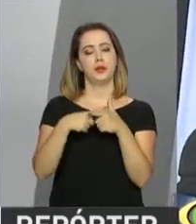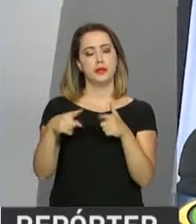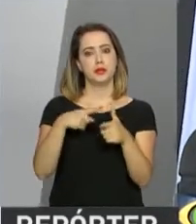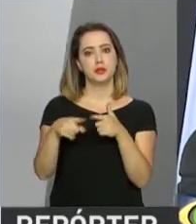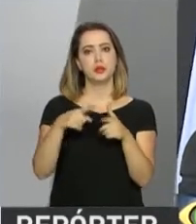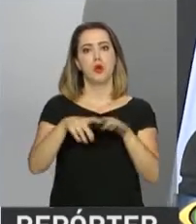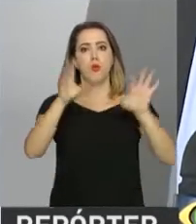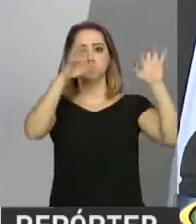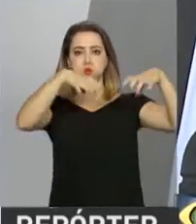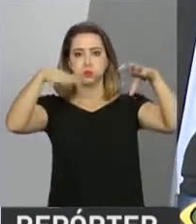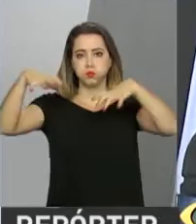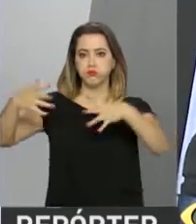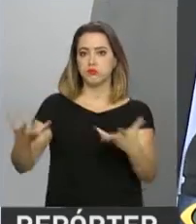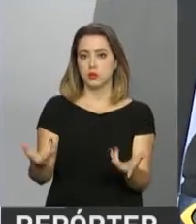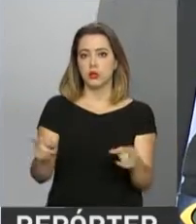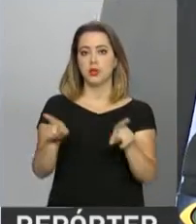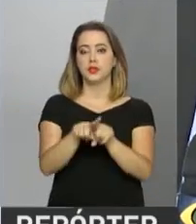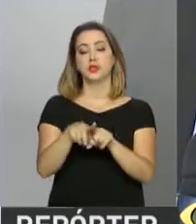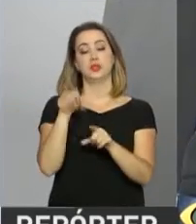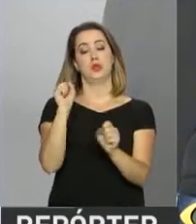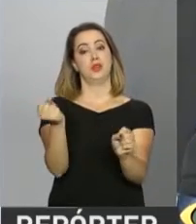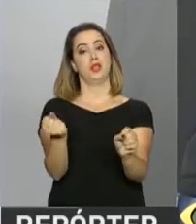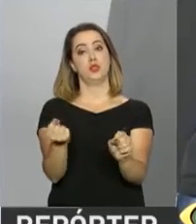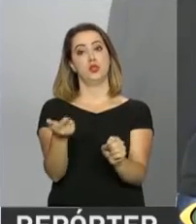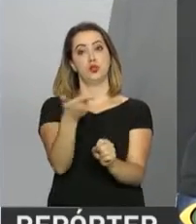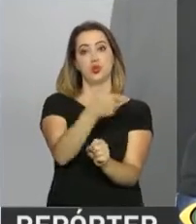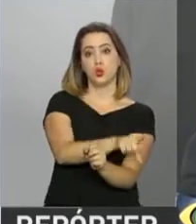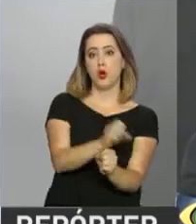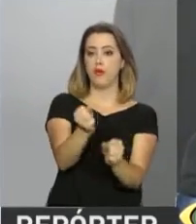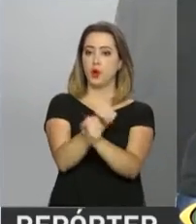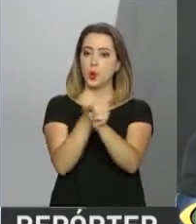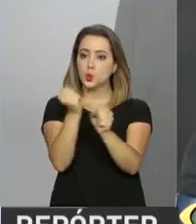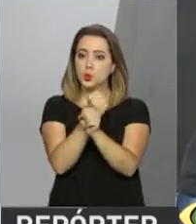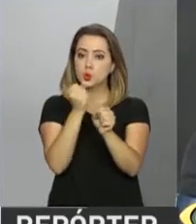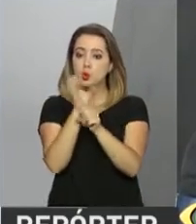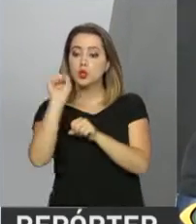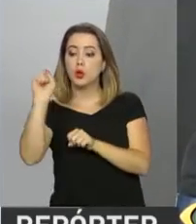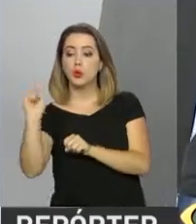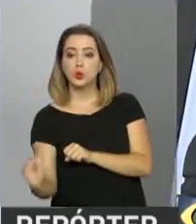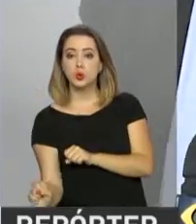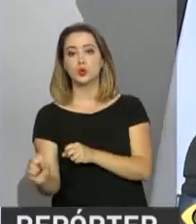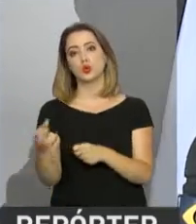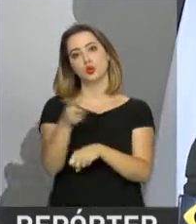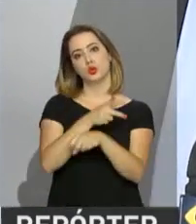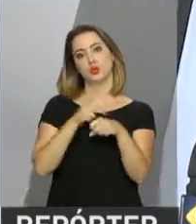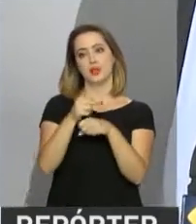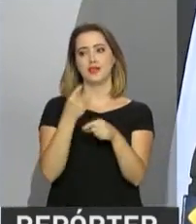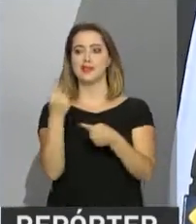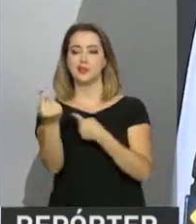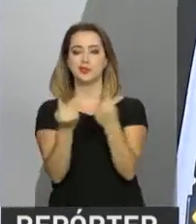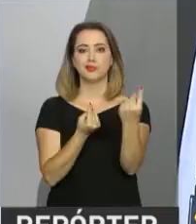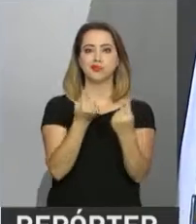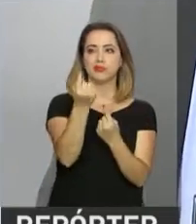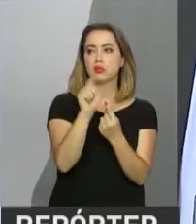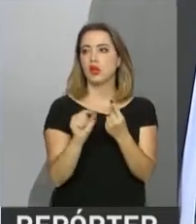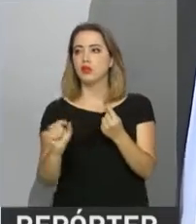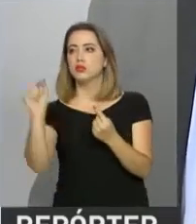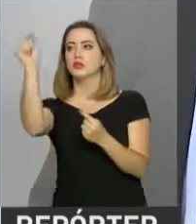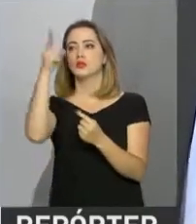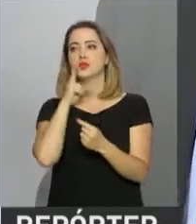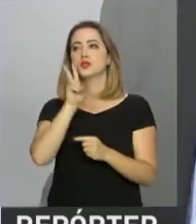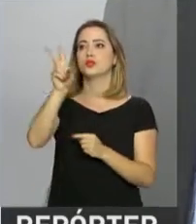em estados do sul do país. E com a peculiaridade de cada região e de acordo com a demanda